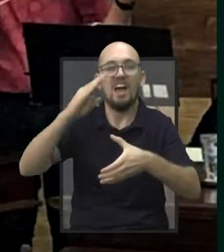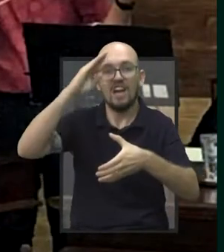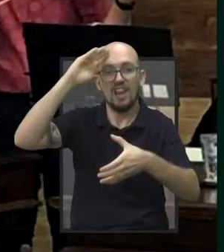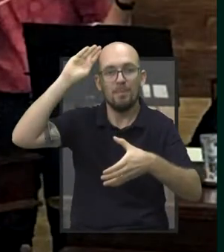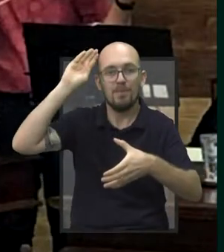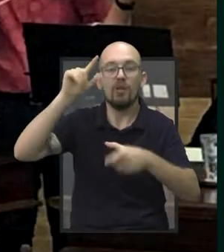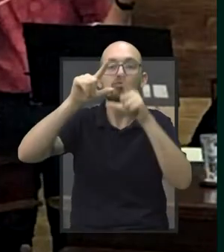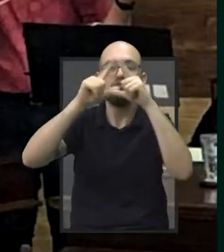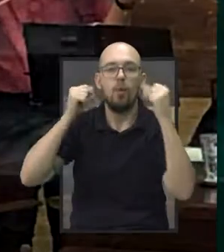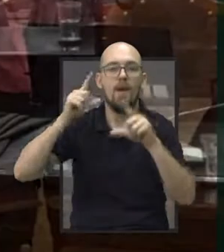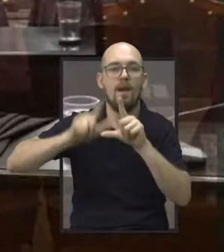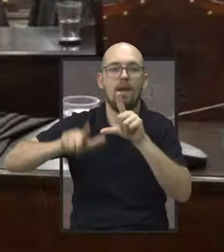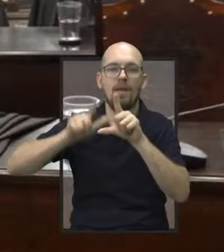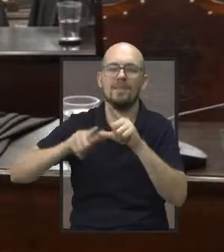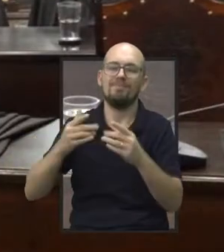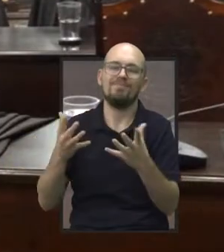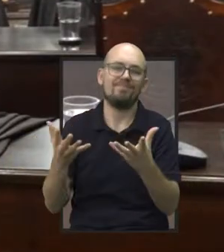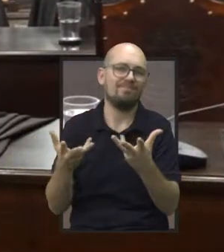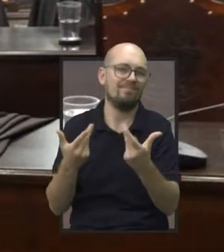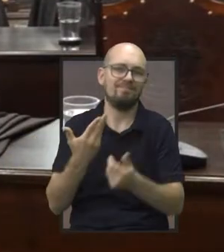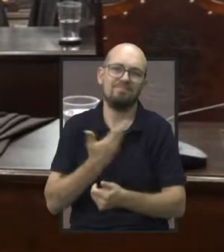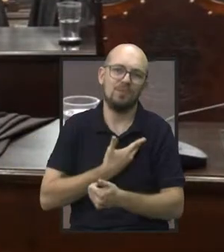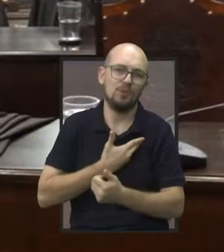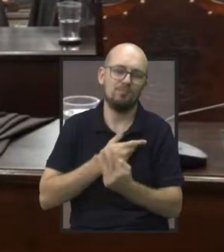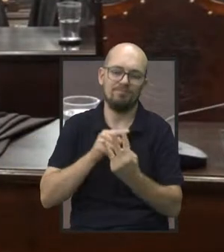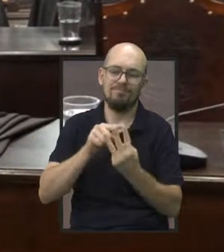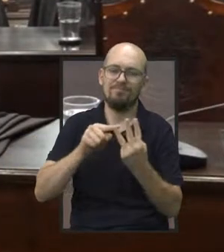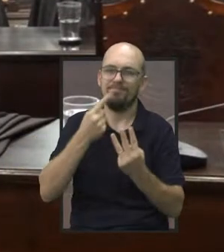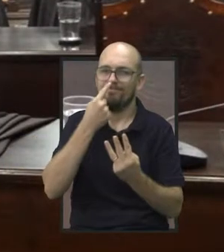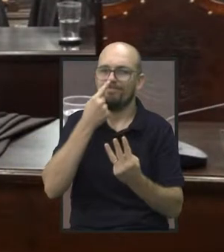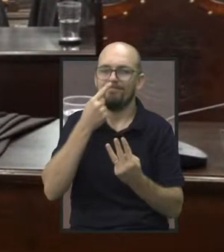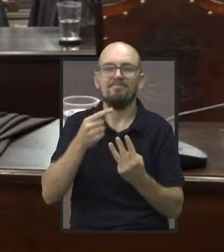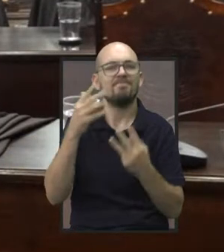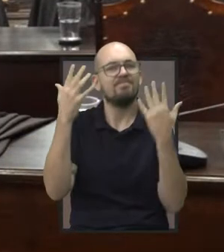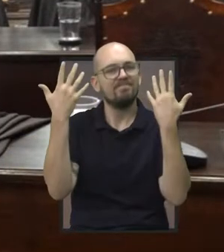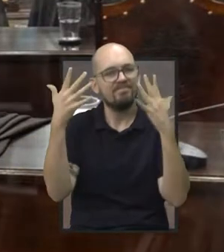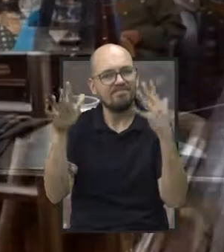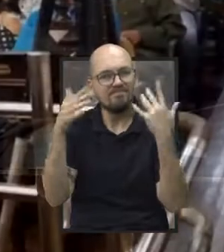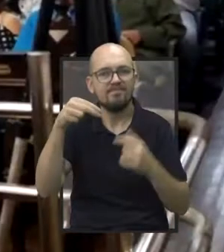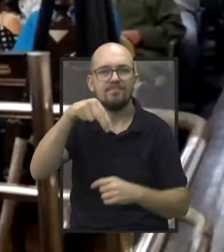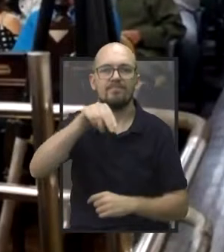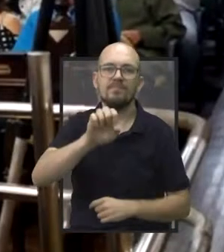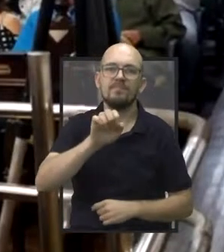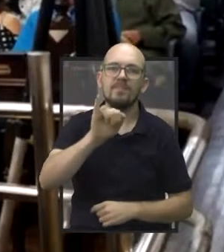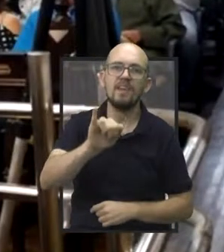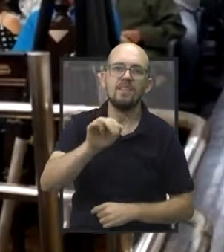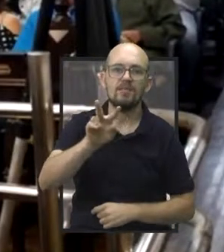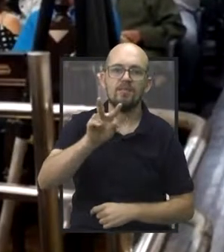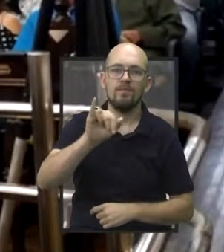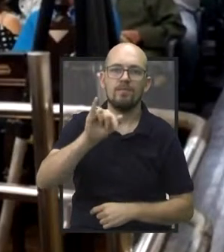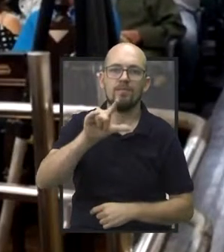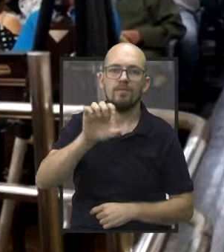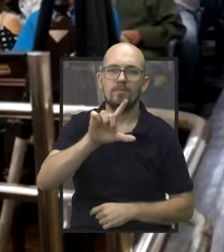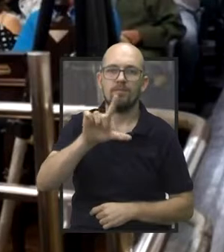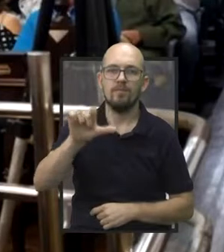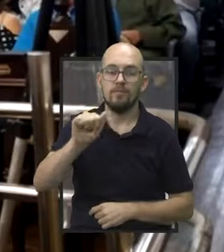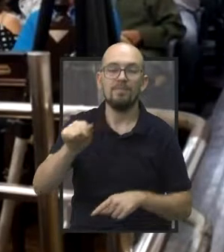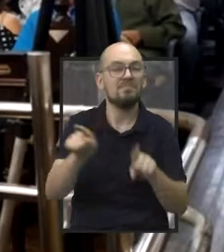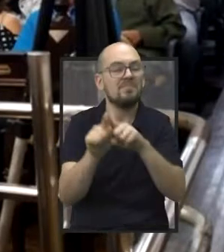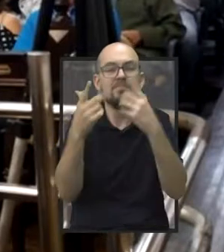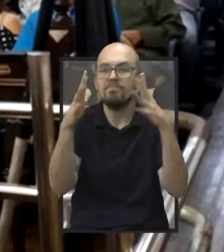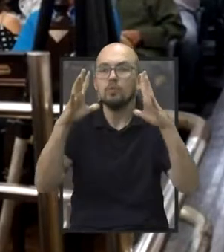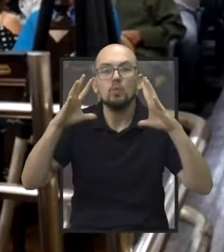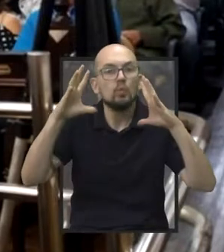inclusive pessoas de relacionamento muito próximo a mim. Parabenizar o Ney Vilela, a todos os demais integrantes da